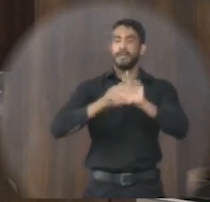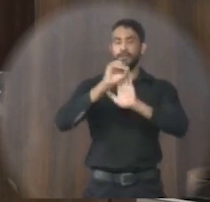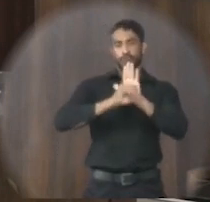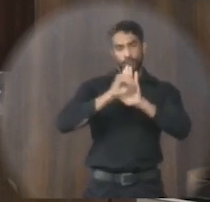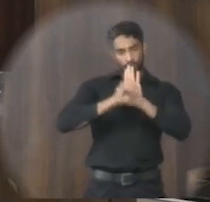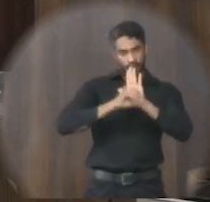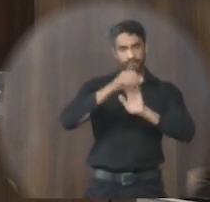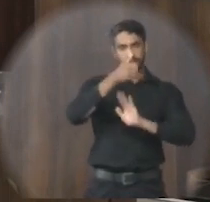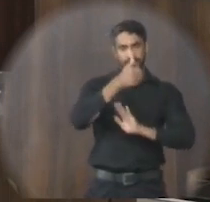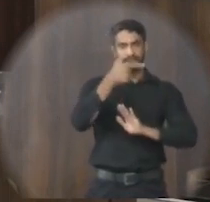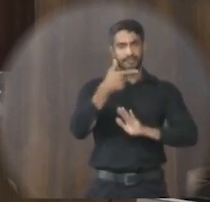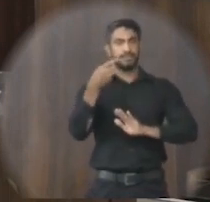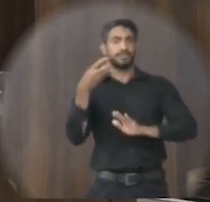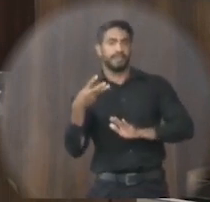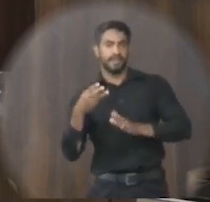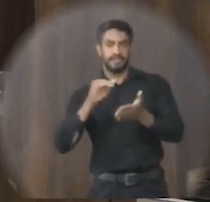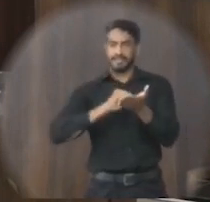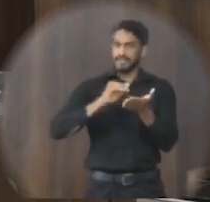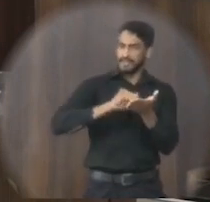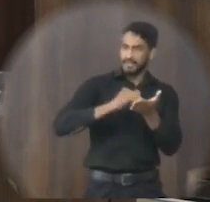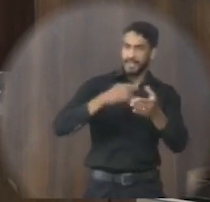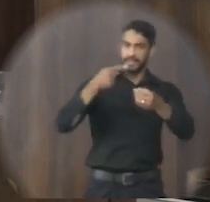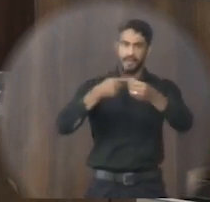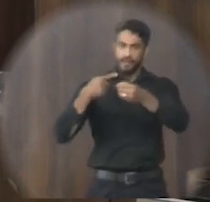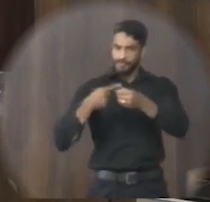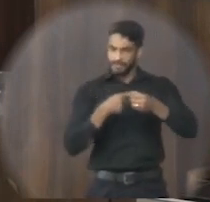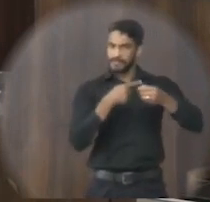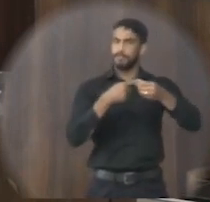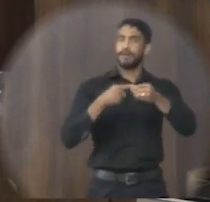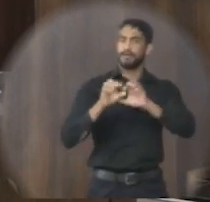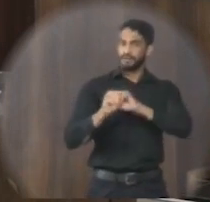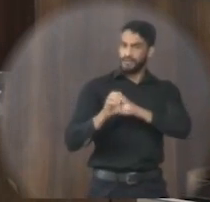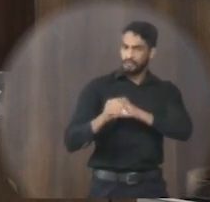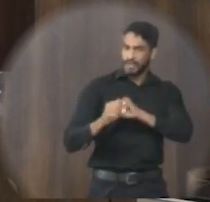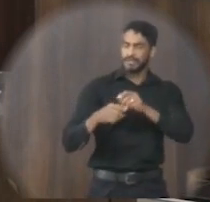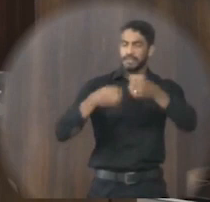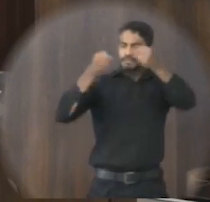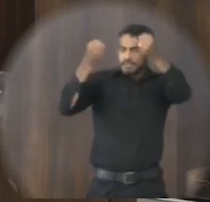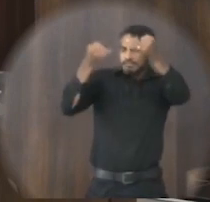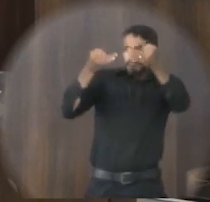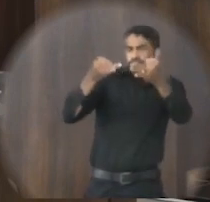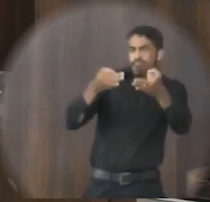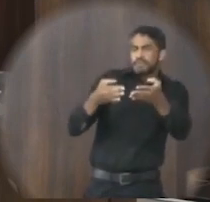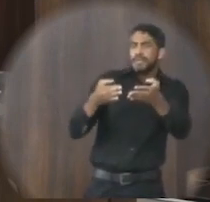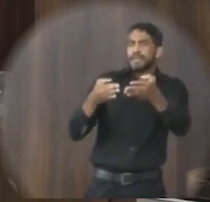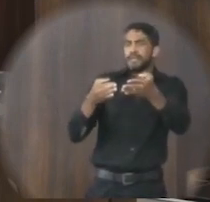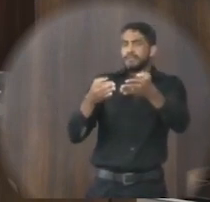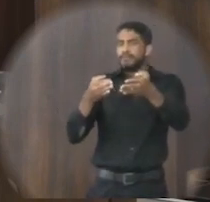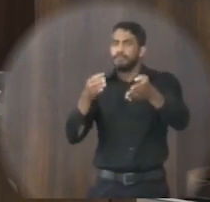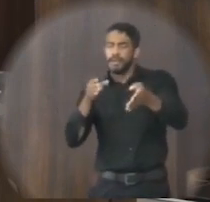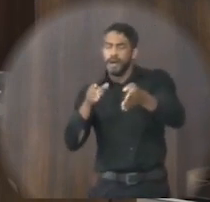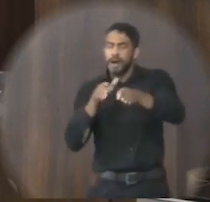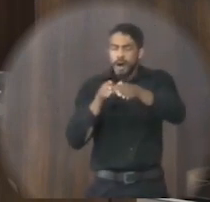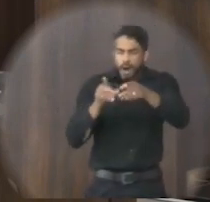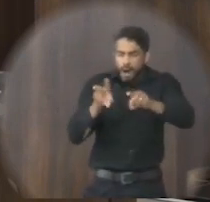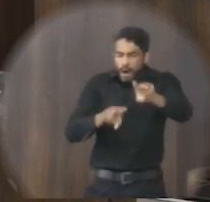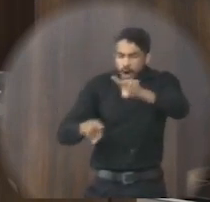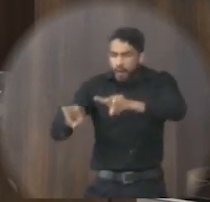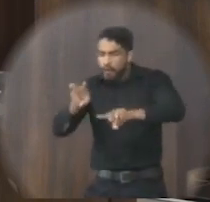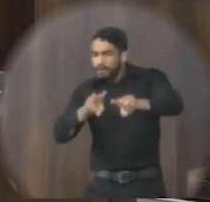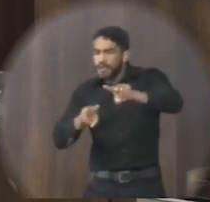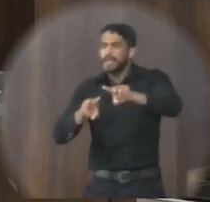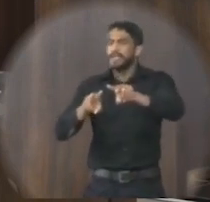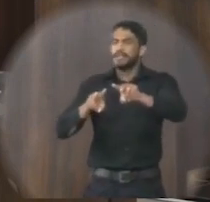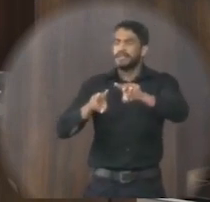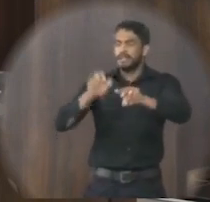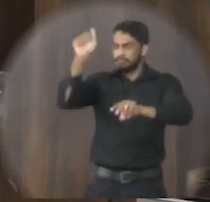-2021 Da Secretaria Municipal de Educação Informando a realização da Conferência Nacional de Educação Conai